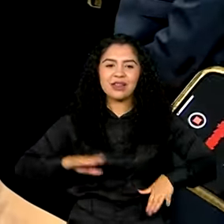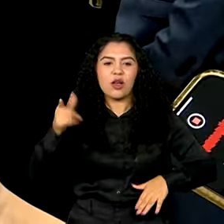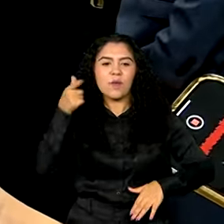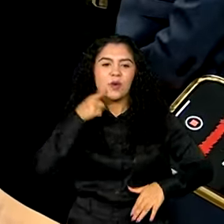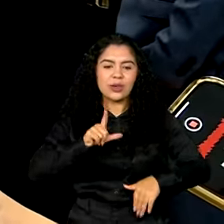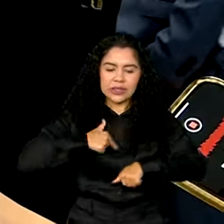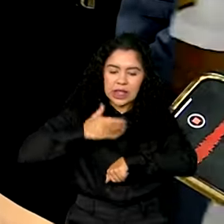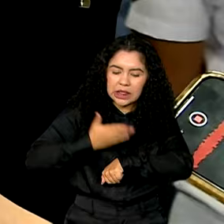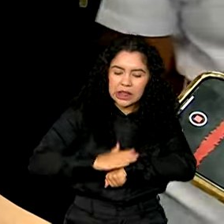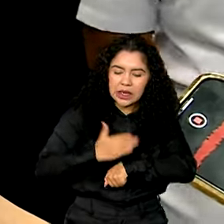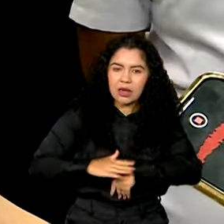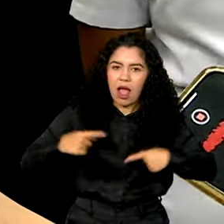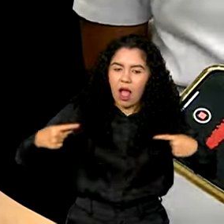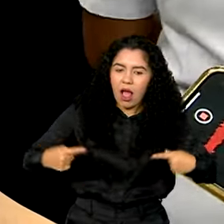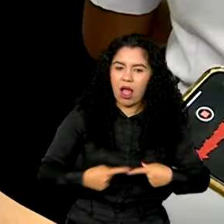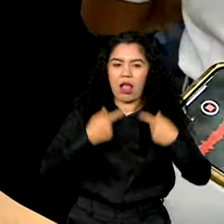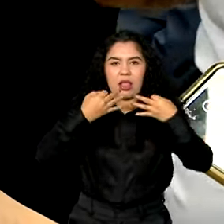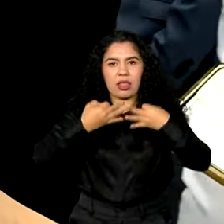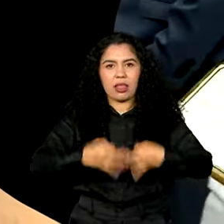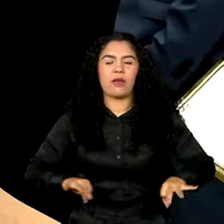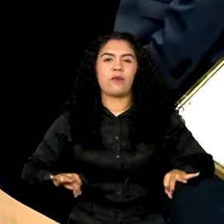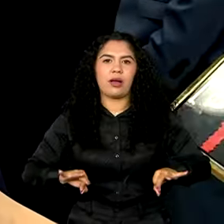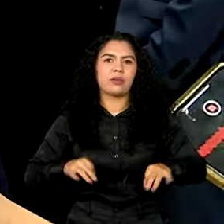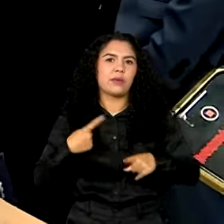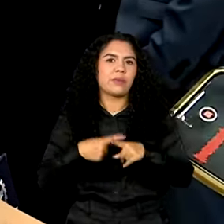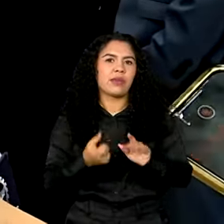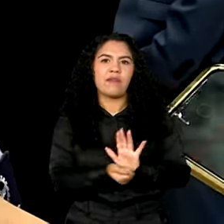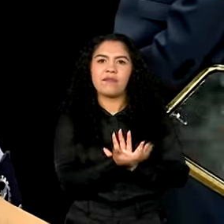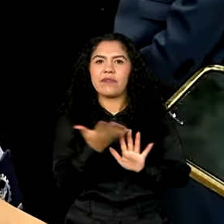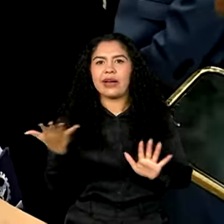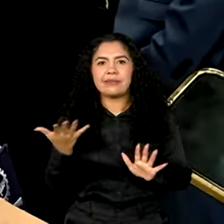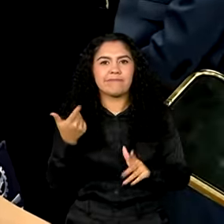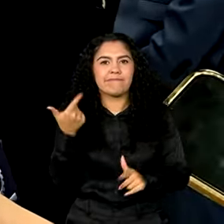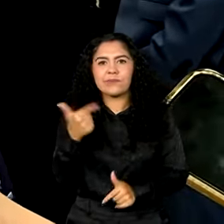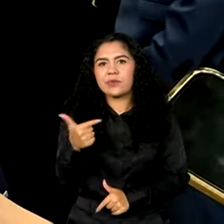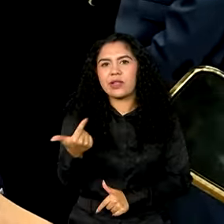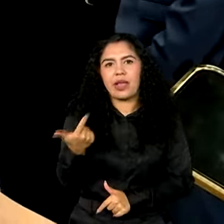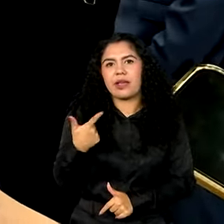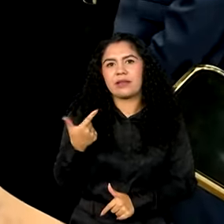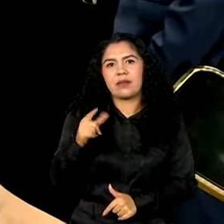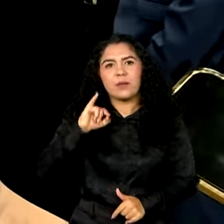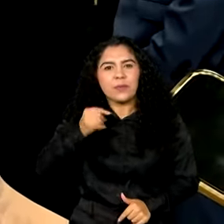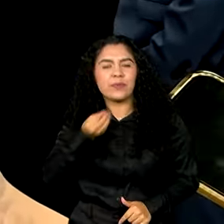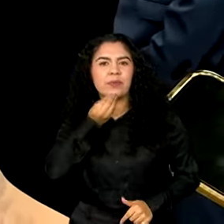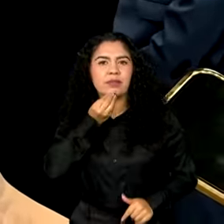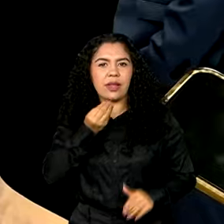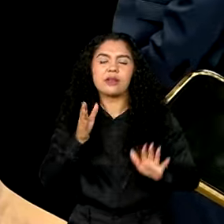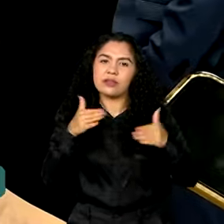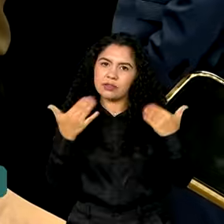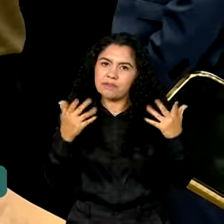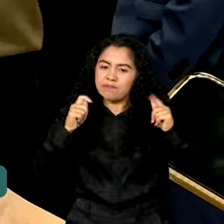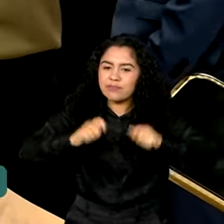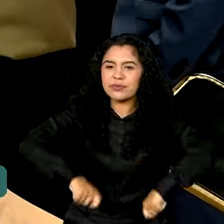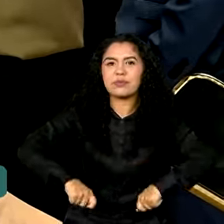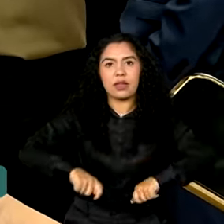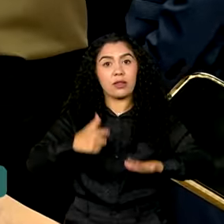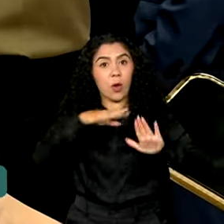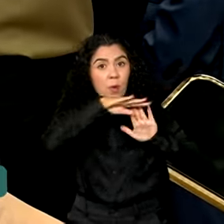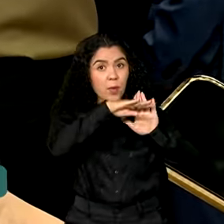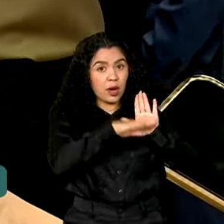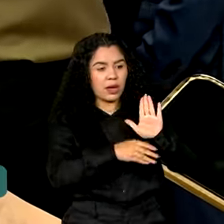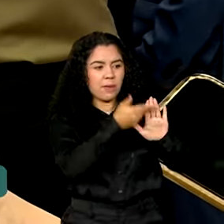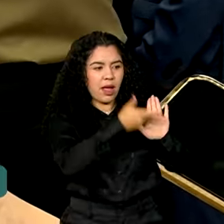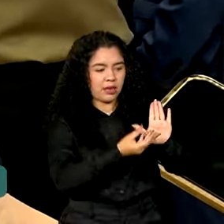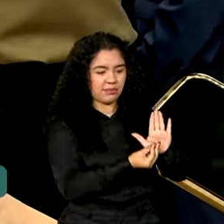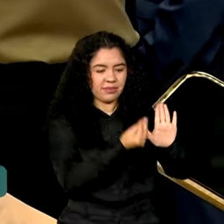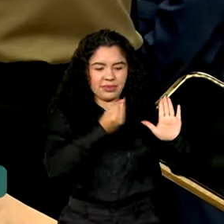adequado. Muitos de nós não temos essa possibilidade. Então, eu acho que esse programa faz a diferença para a